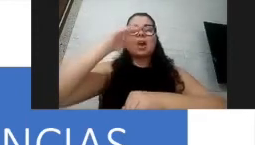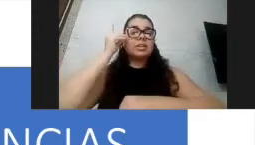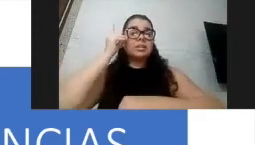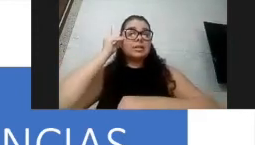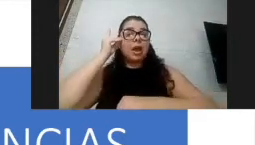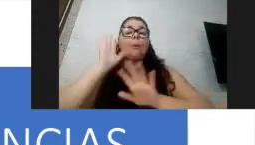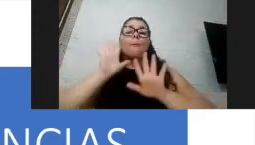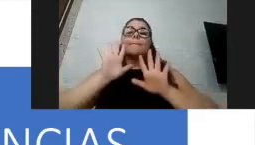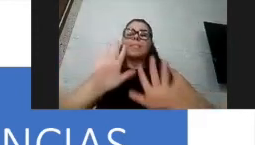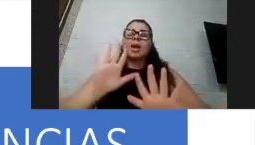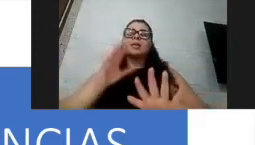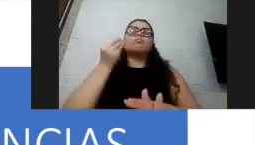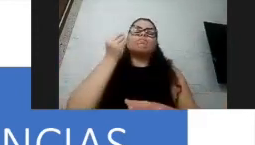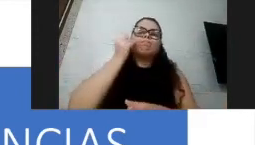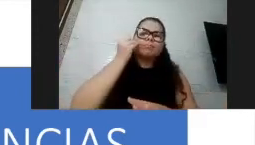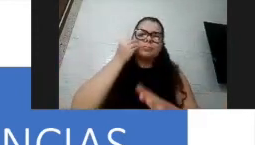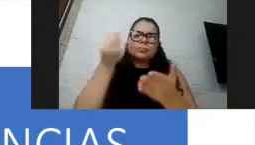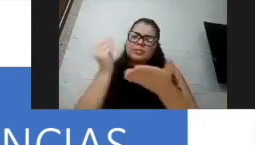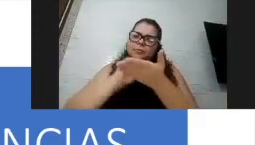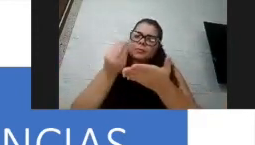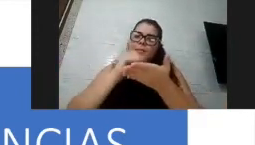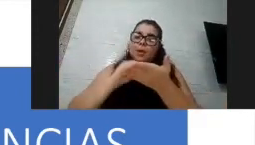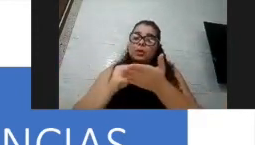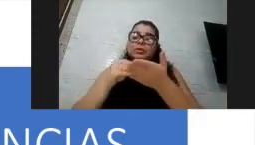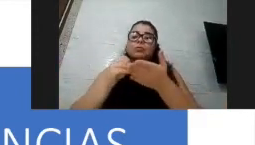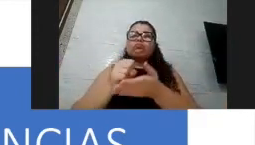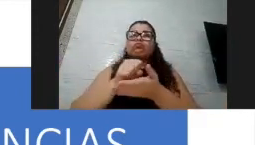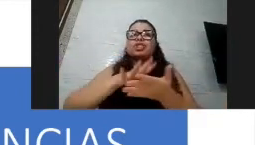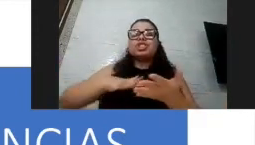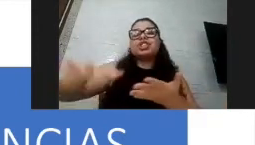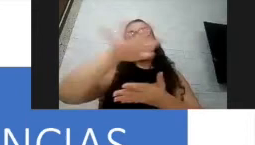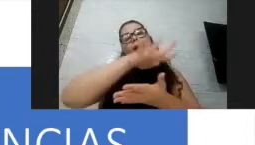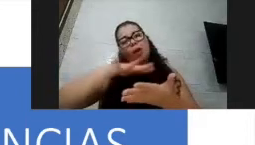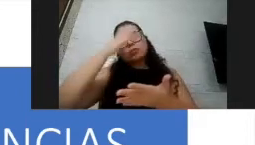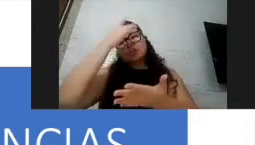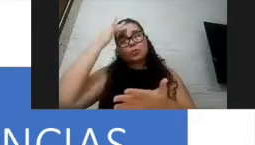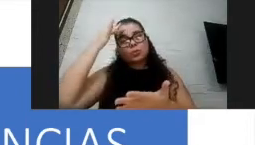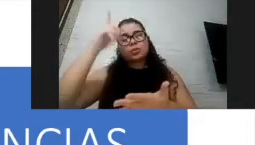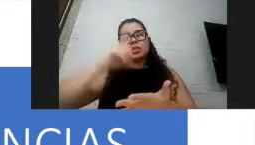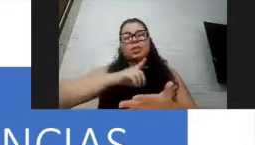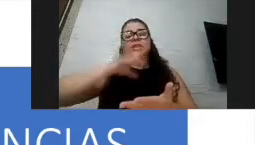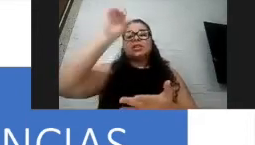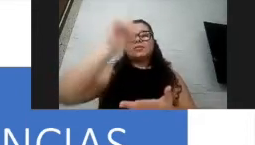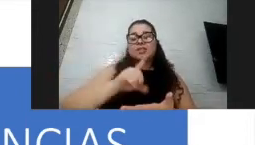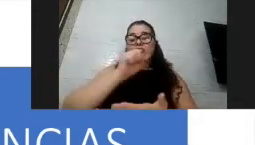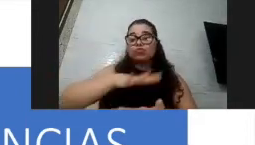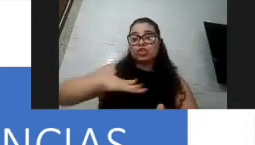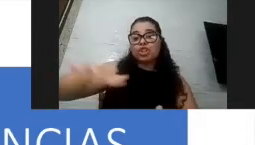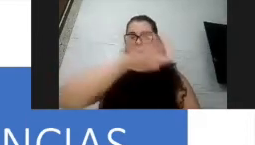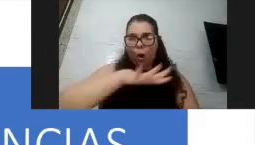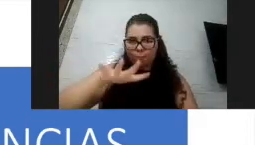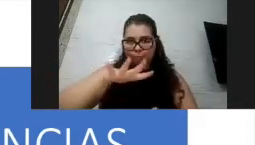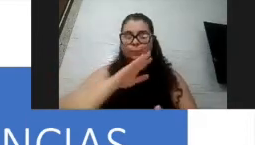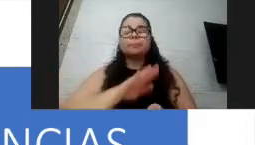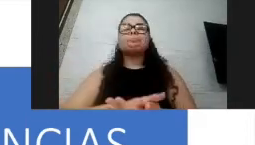gerais das pessoas com deficiência em geral. Tá bom? Aqui, só para a gente ter um panorama de como está a